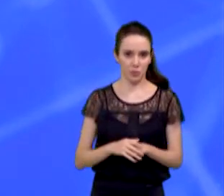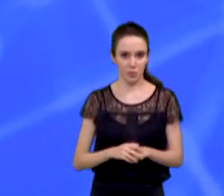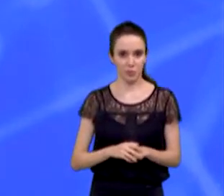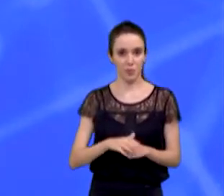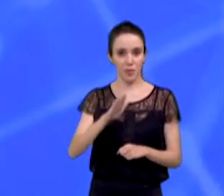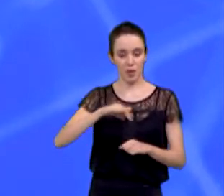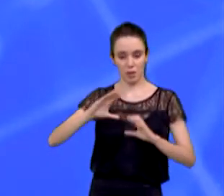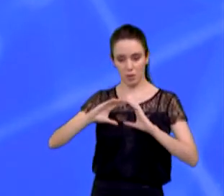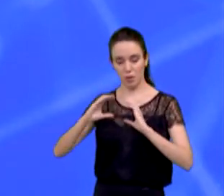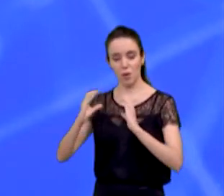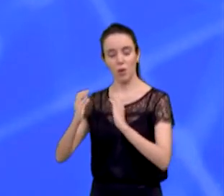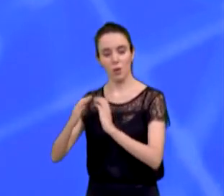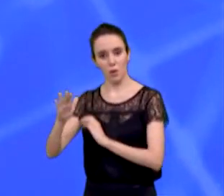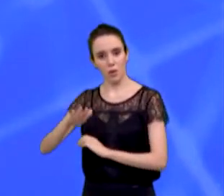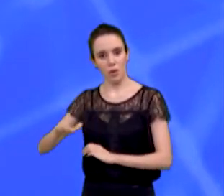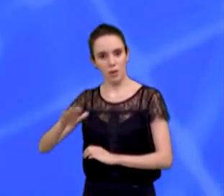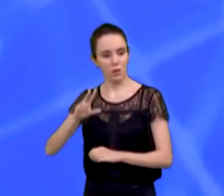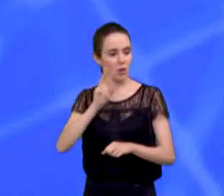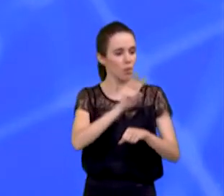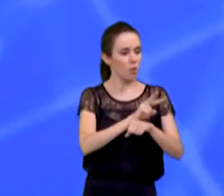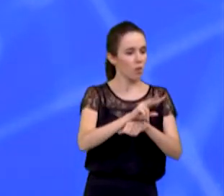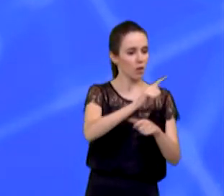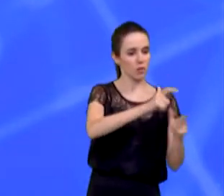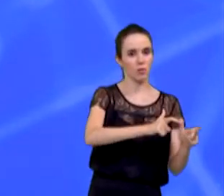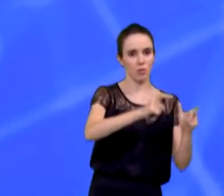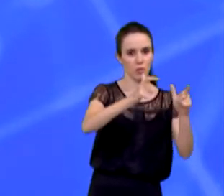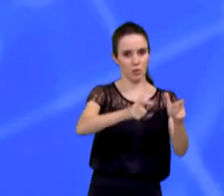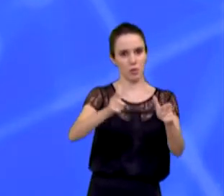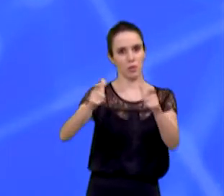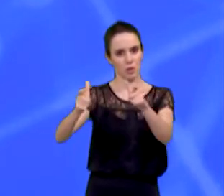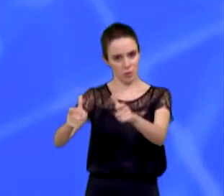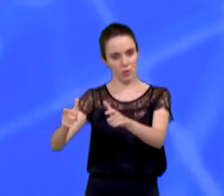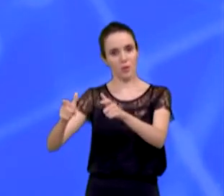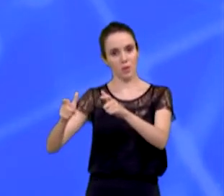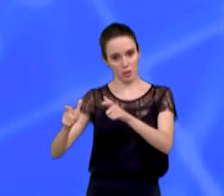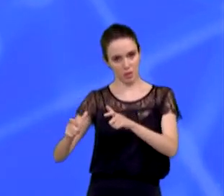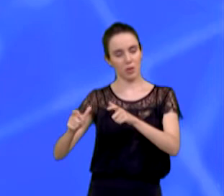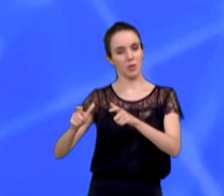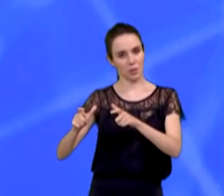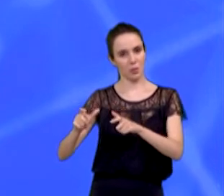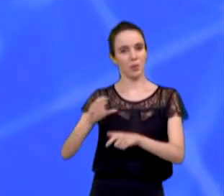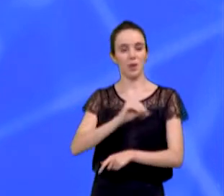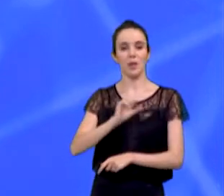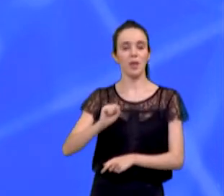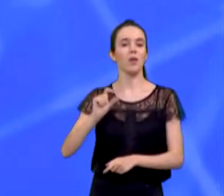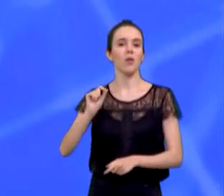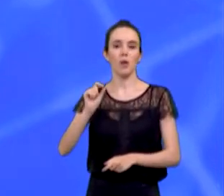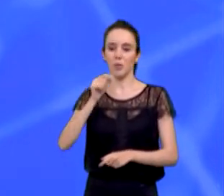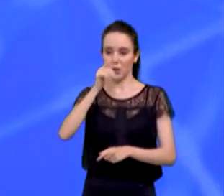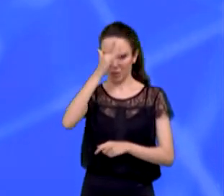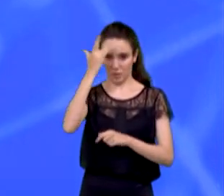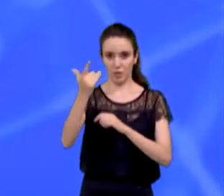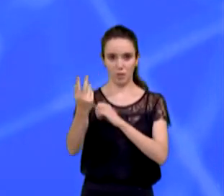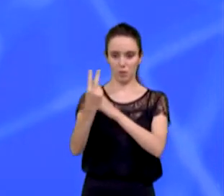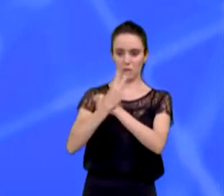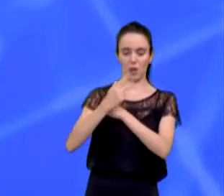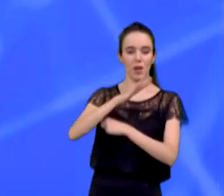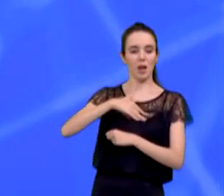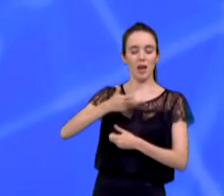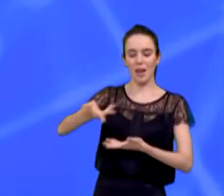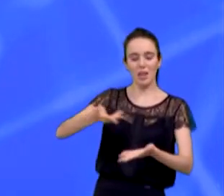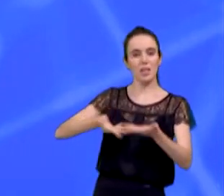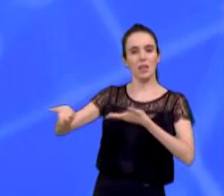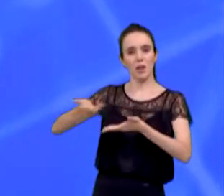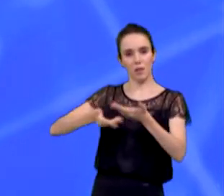todas as OSs. Nós vamos fiscalizar todas as OSs que prestam serviço para a Prefeitura de São José dos